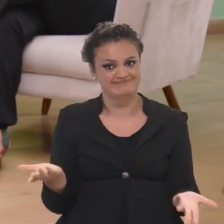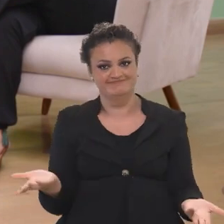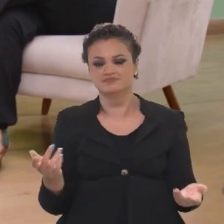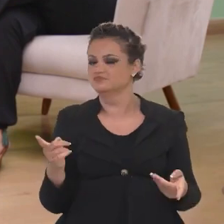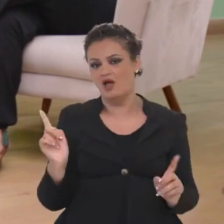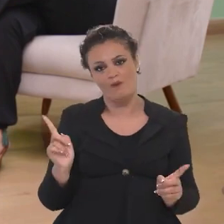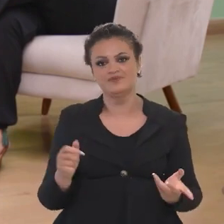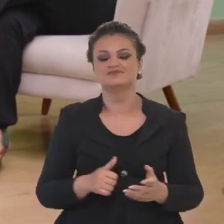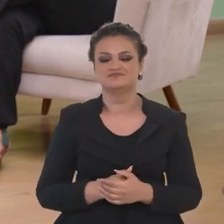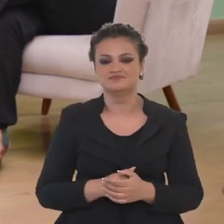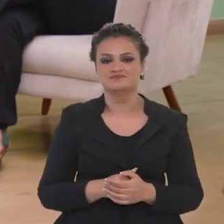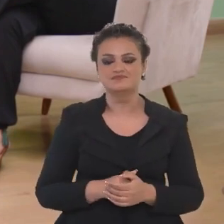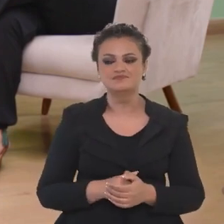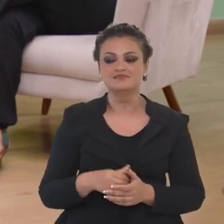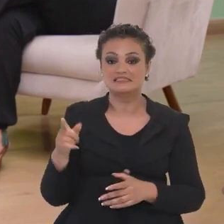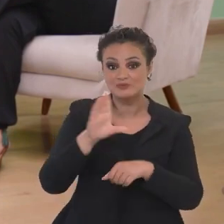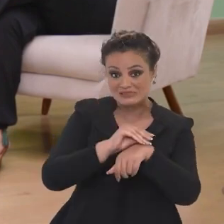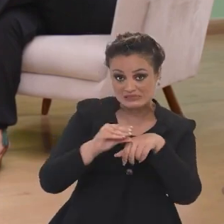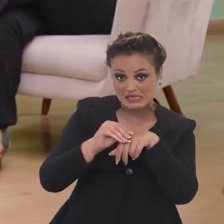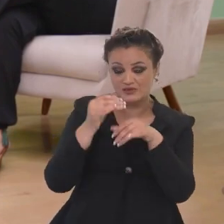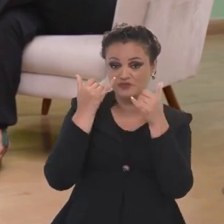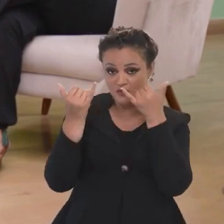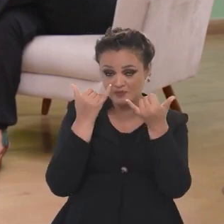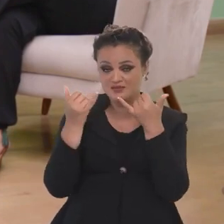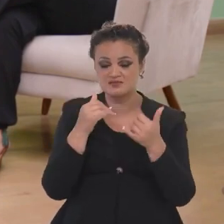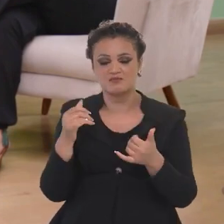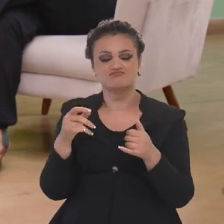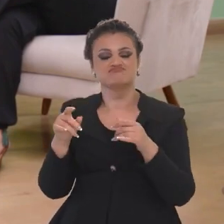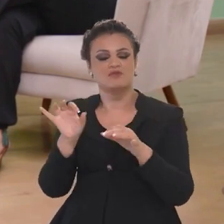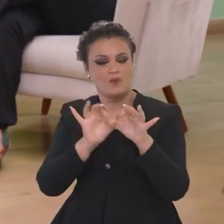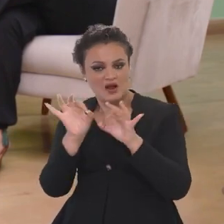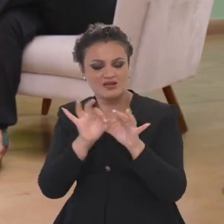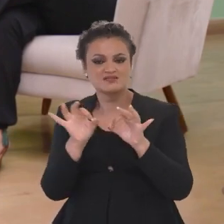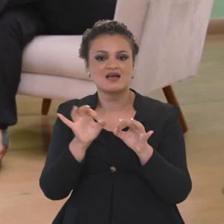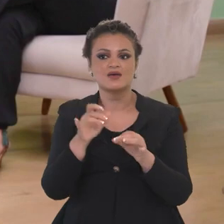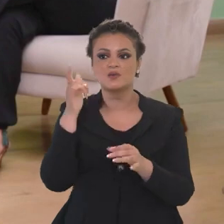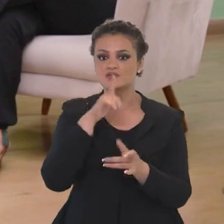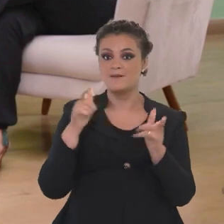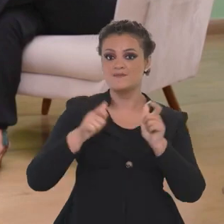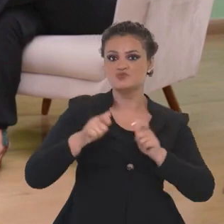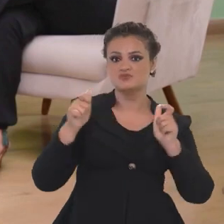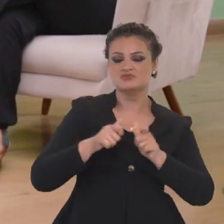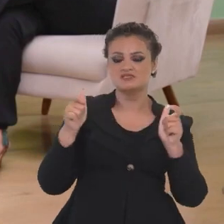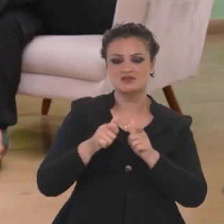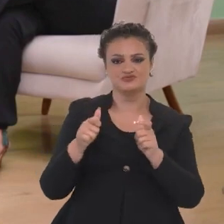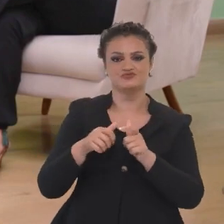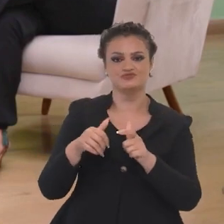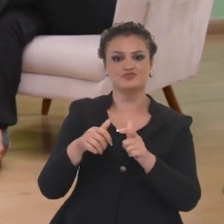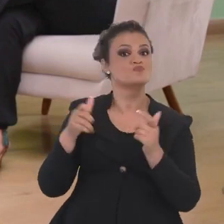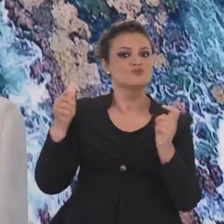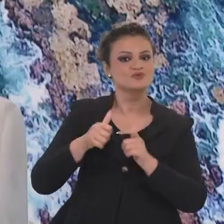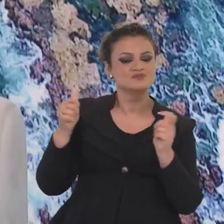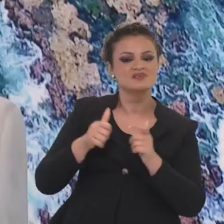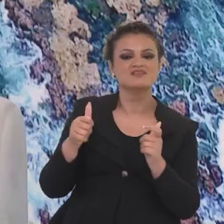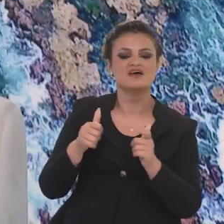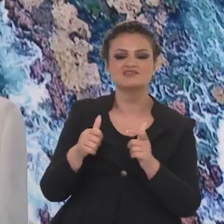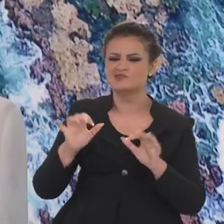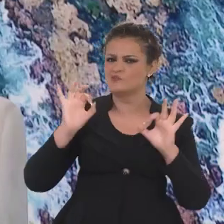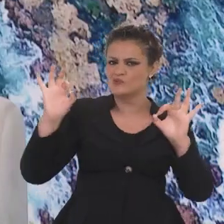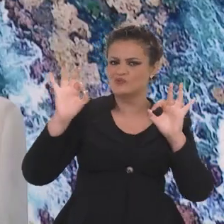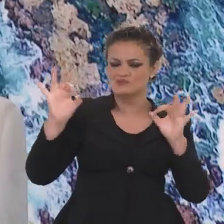guiar uma empresa pública como a Embaratur. Então, esses dados produzidos pela gerência colocam uma enorme possibilidade, se nada